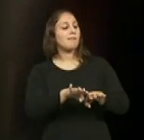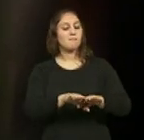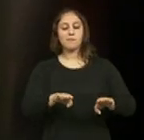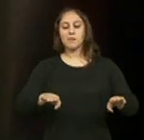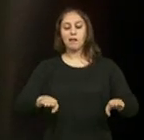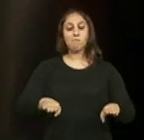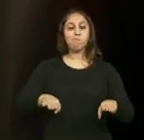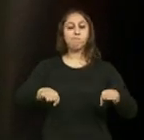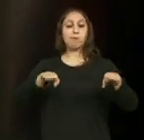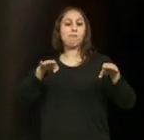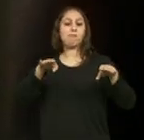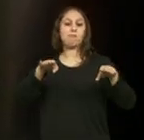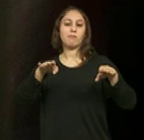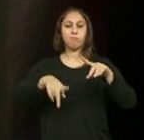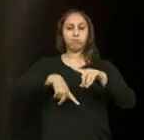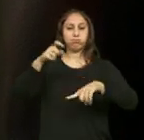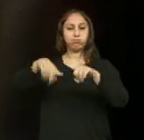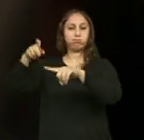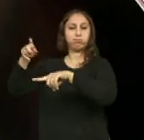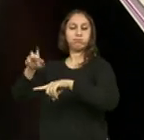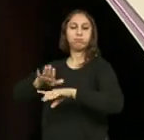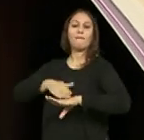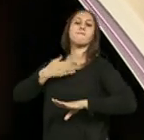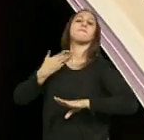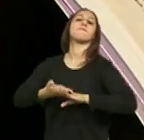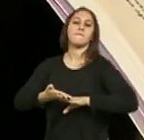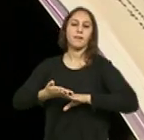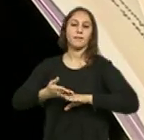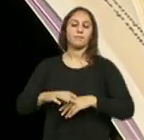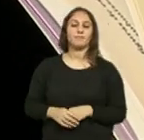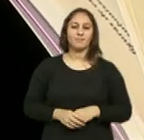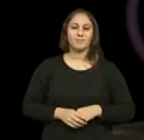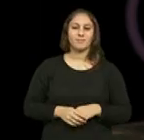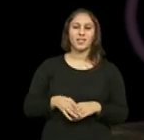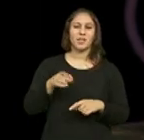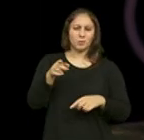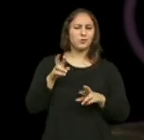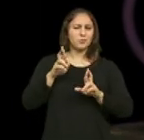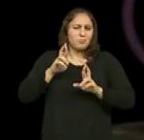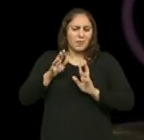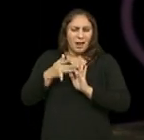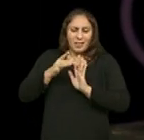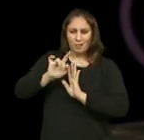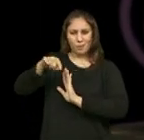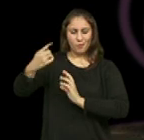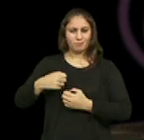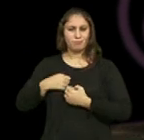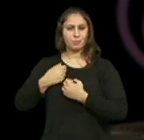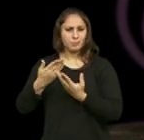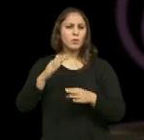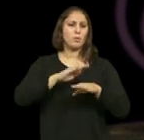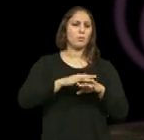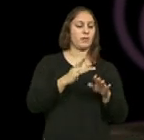calçamesas, duplicas caparatos. Isso era o espectáculo, a seguir ao primeiro livro, e ao